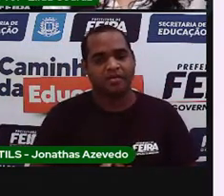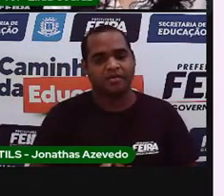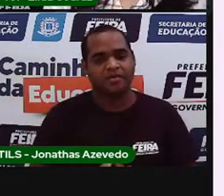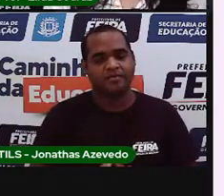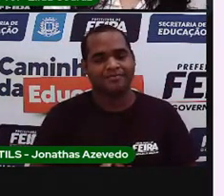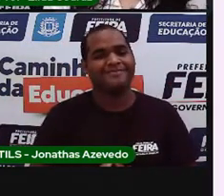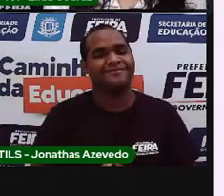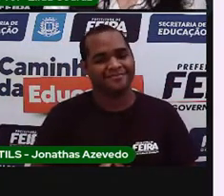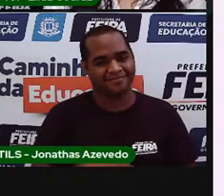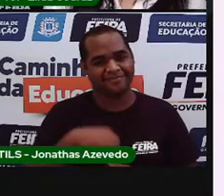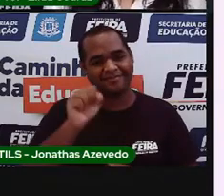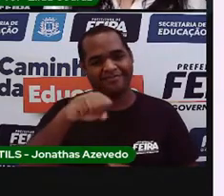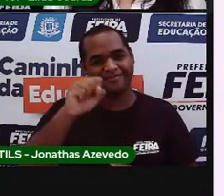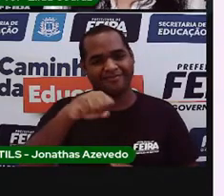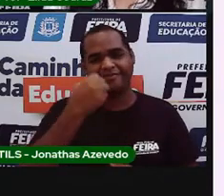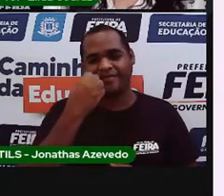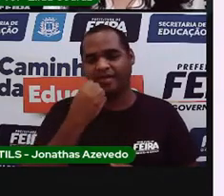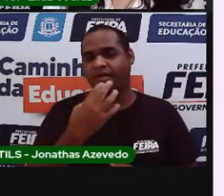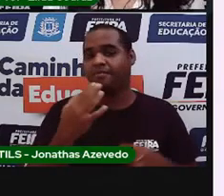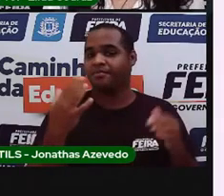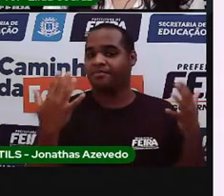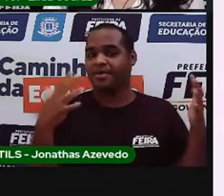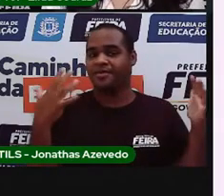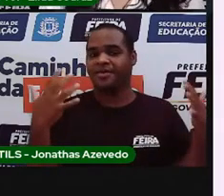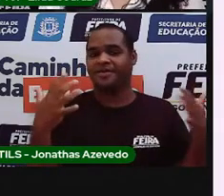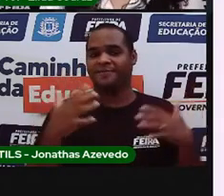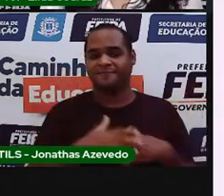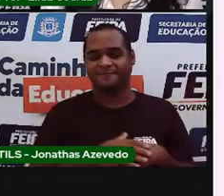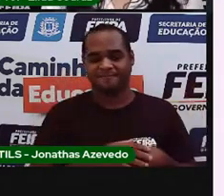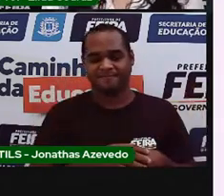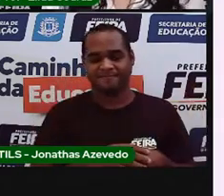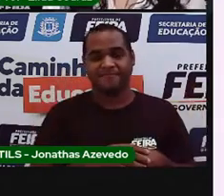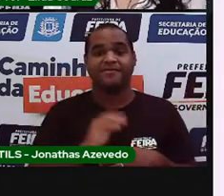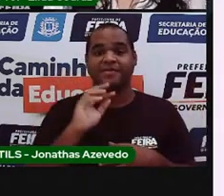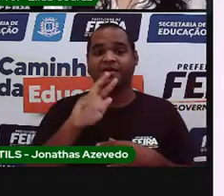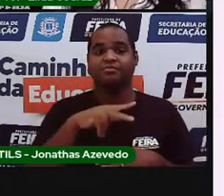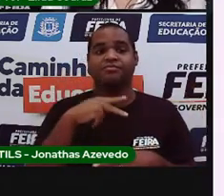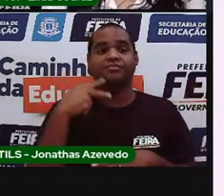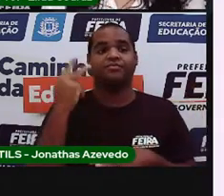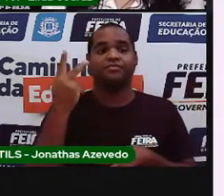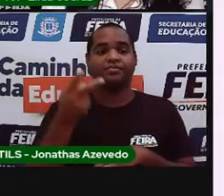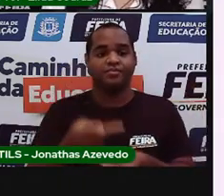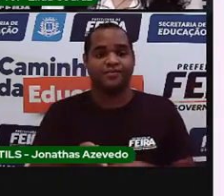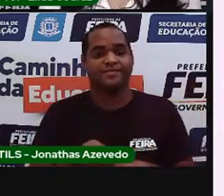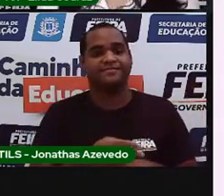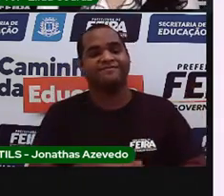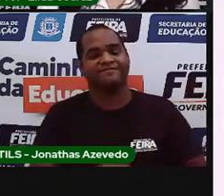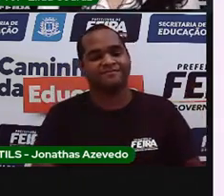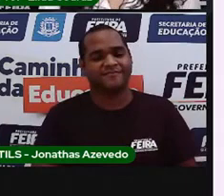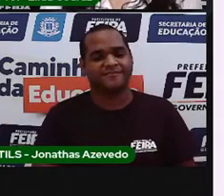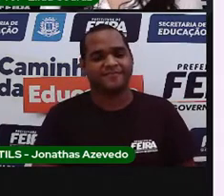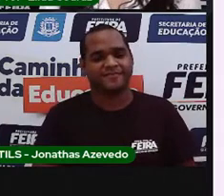Isso mesmo. Parabéns. Ele caiu no chão.